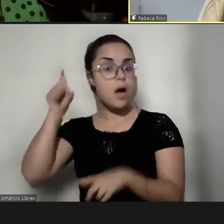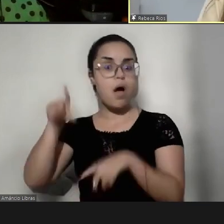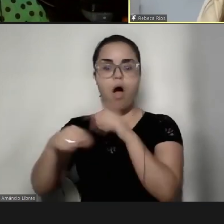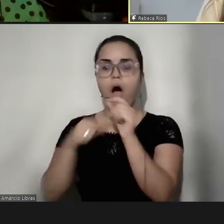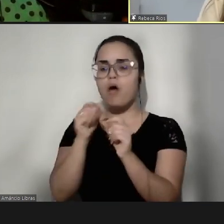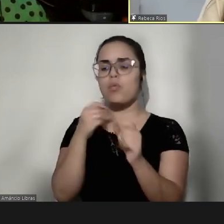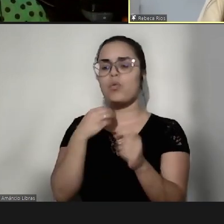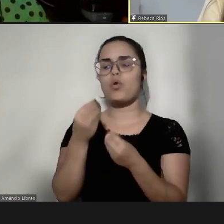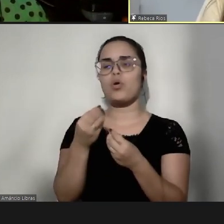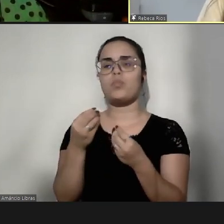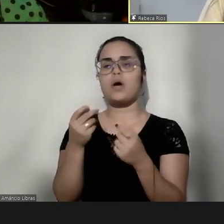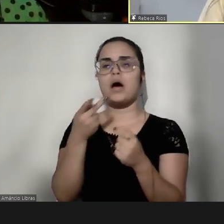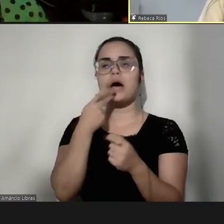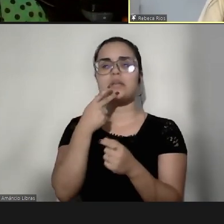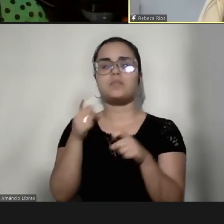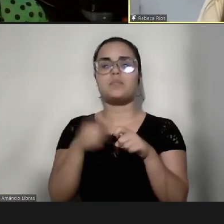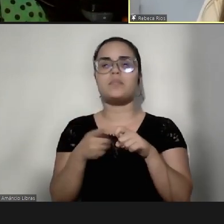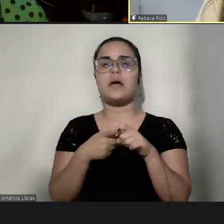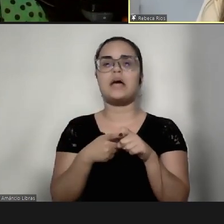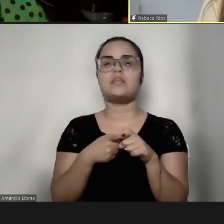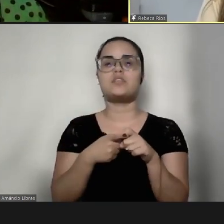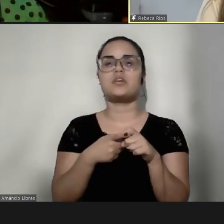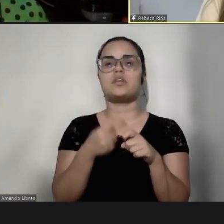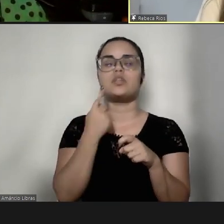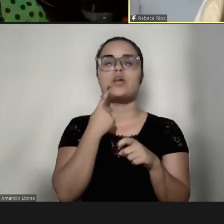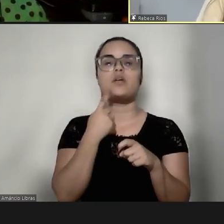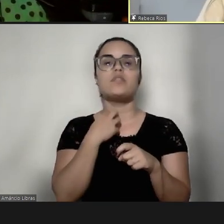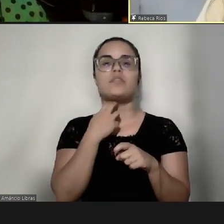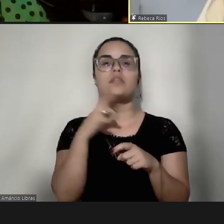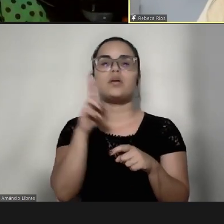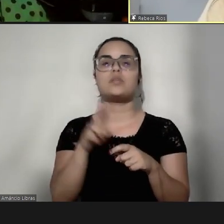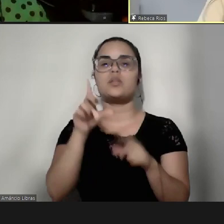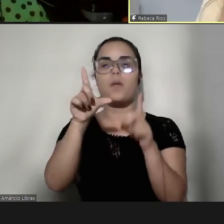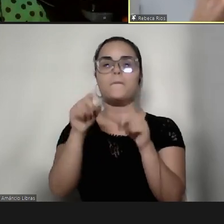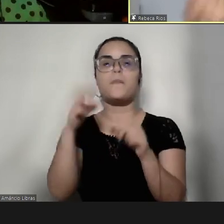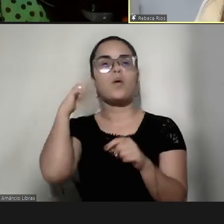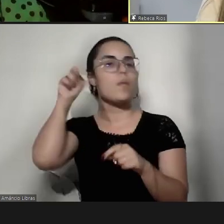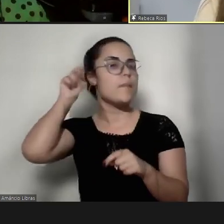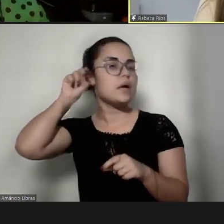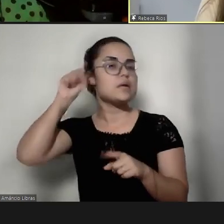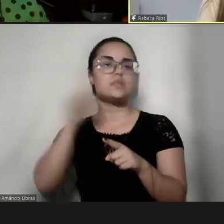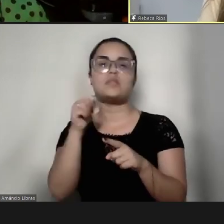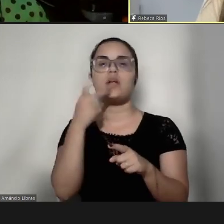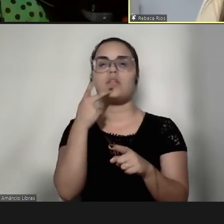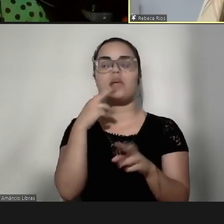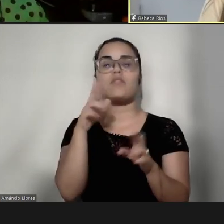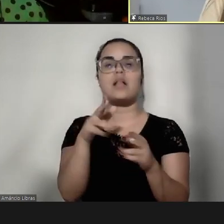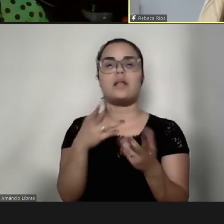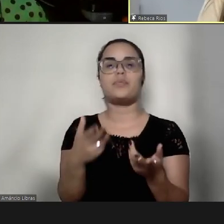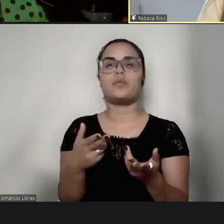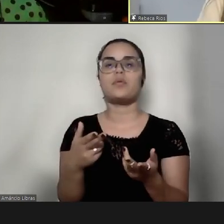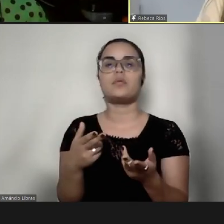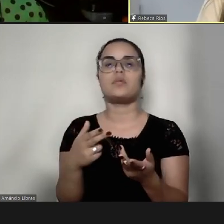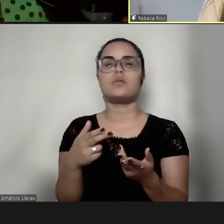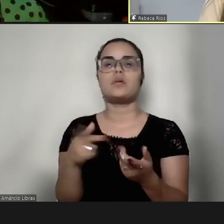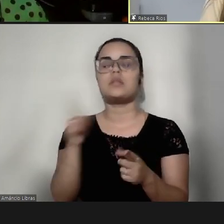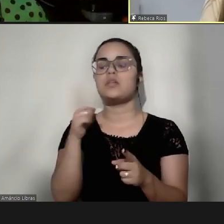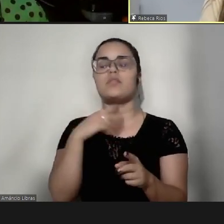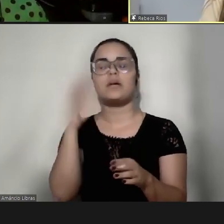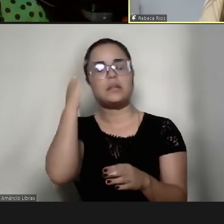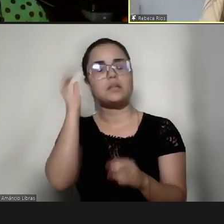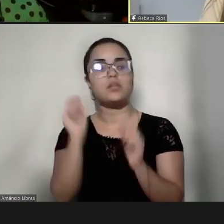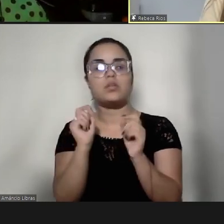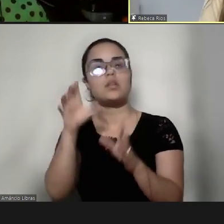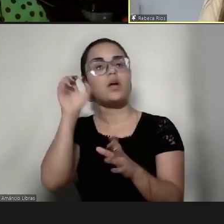fônus chegavam para mim e falavam, Rebeca, ele está ficando pouco tempo com o aparelho, tem que ser mais, senão ele não vai falar, senão ele não vai compreender o que ele está